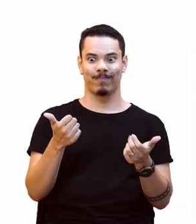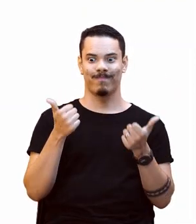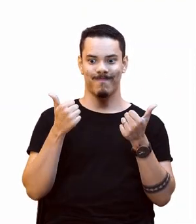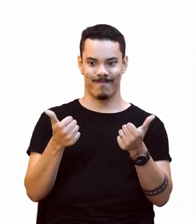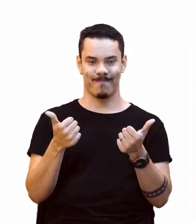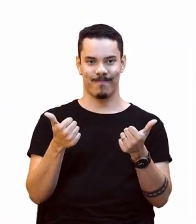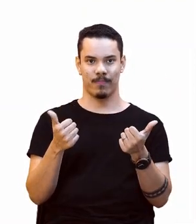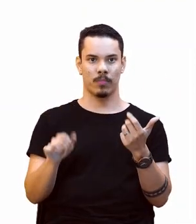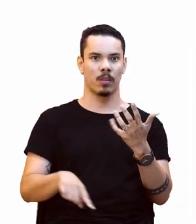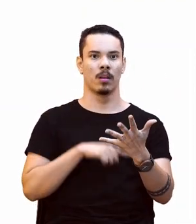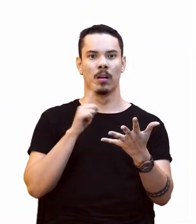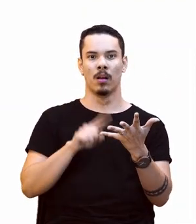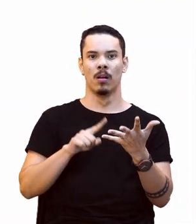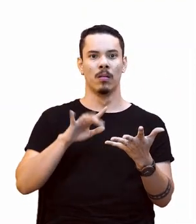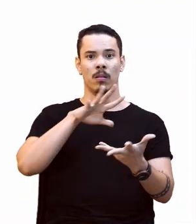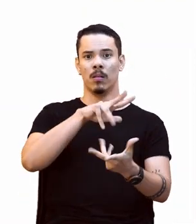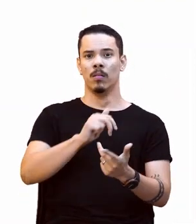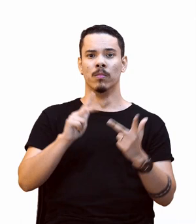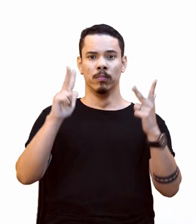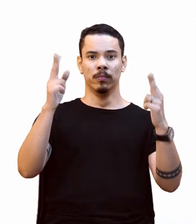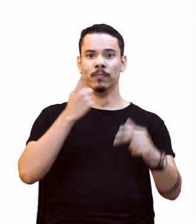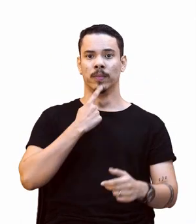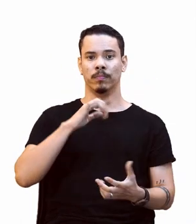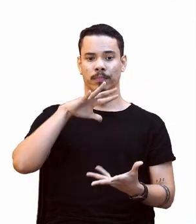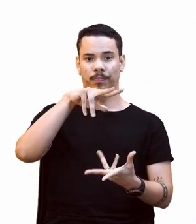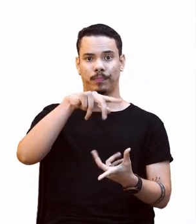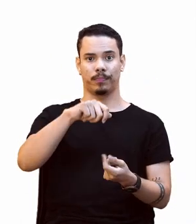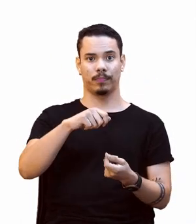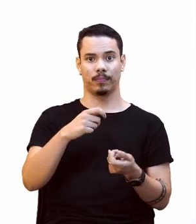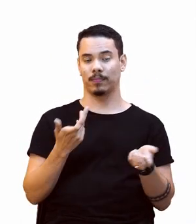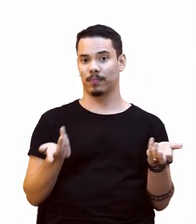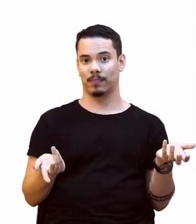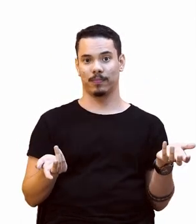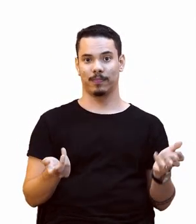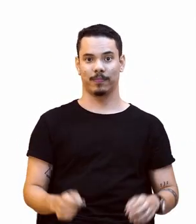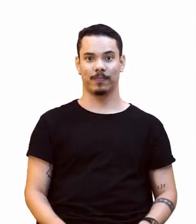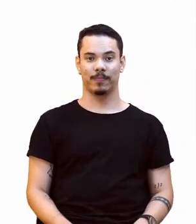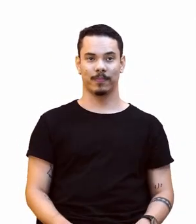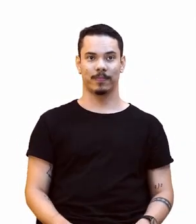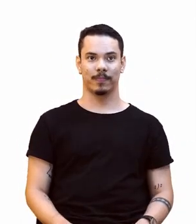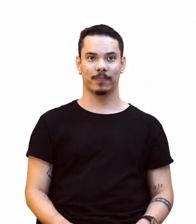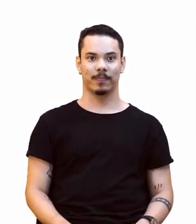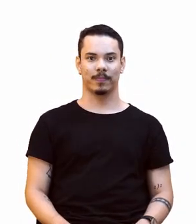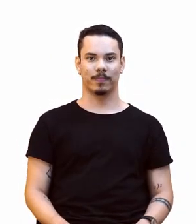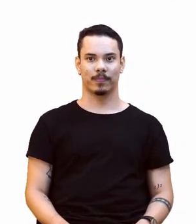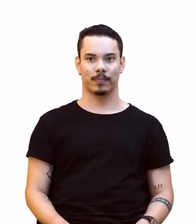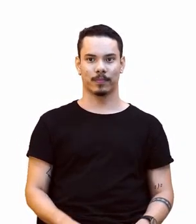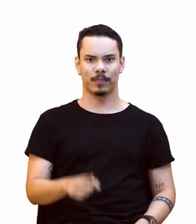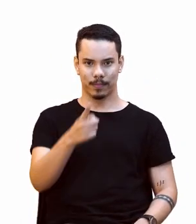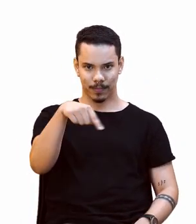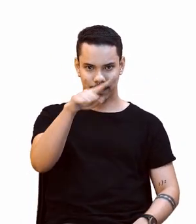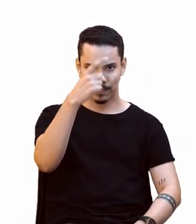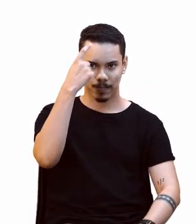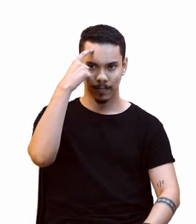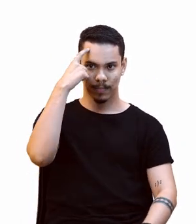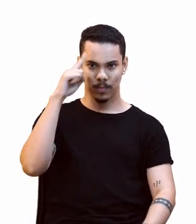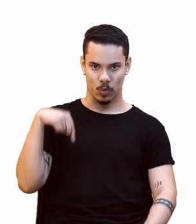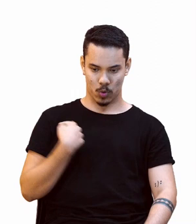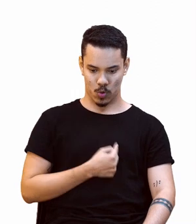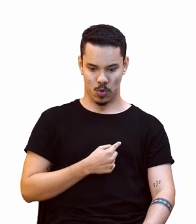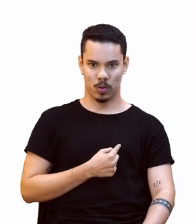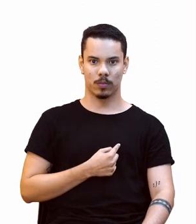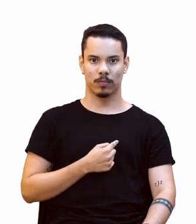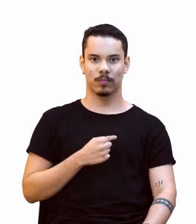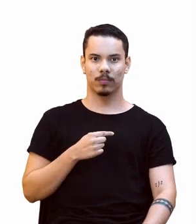Ou planetas como Marte, né? Será, gente? Será que o nosso ambiente está em